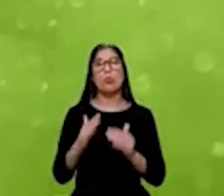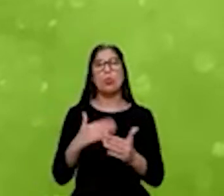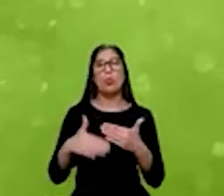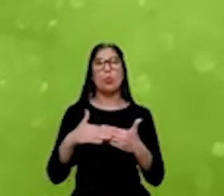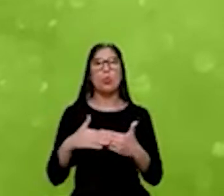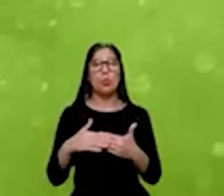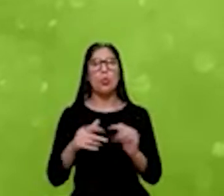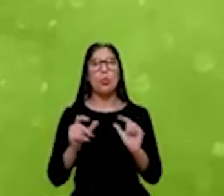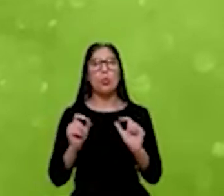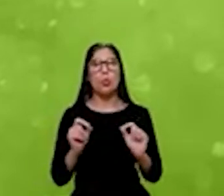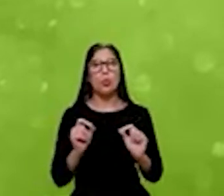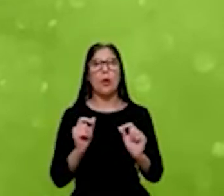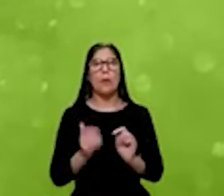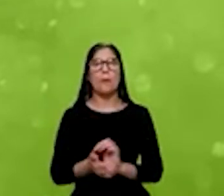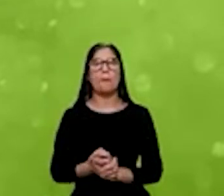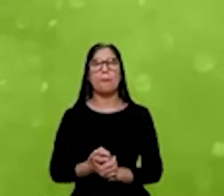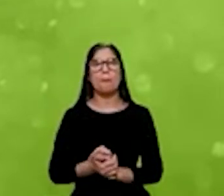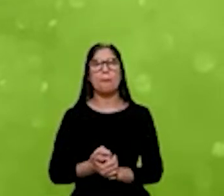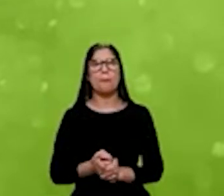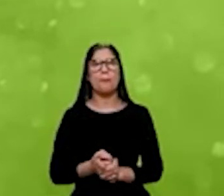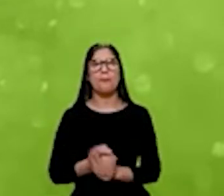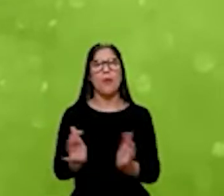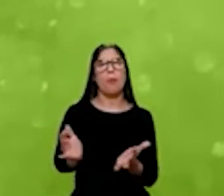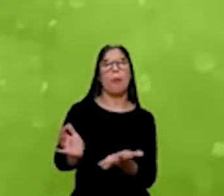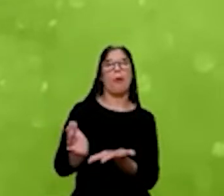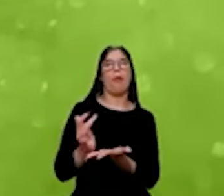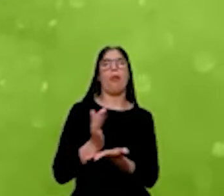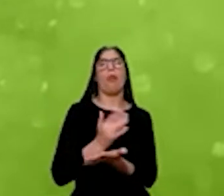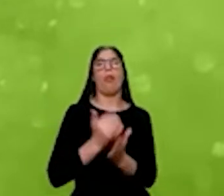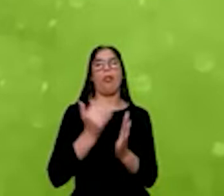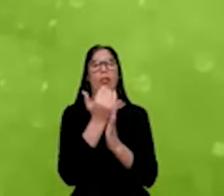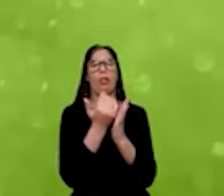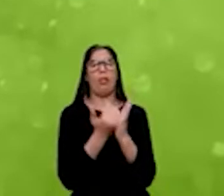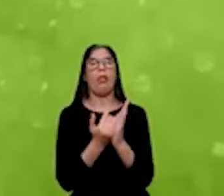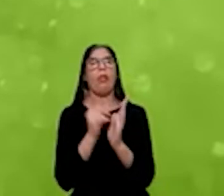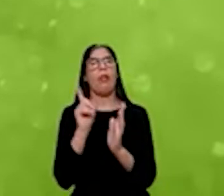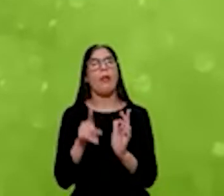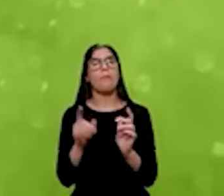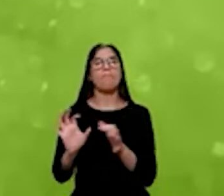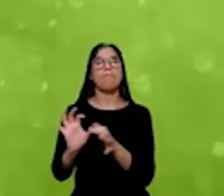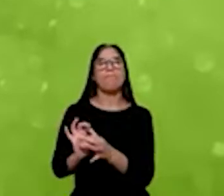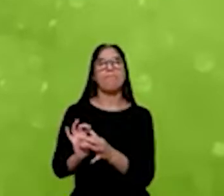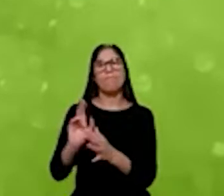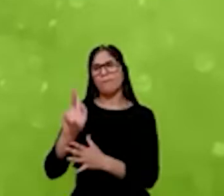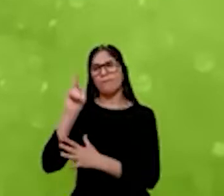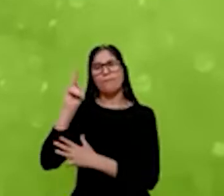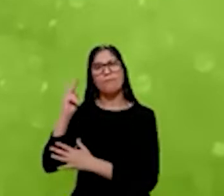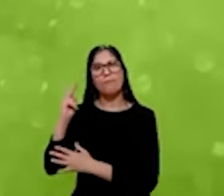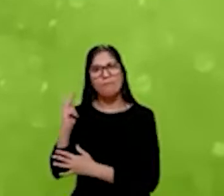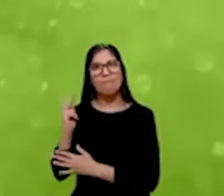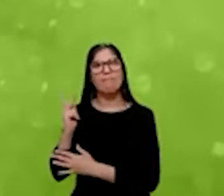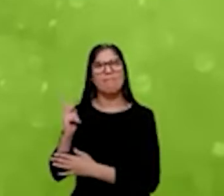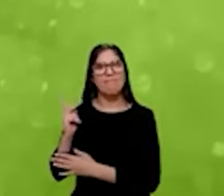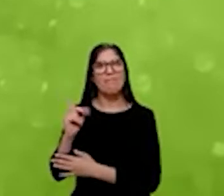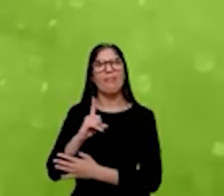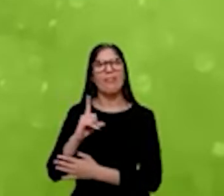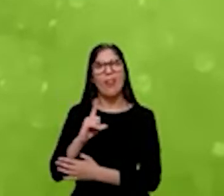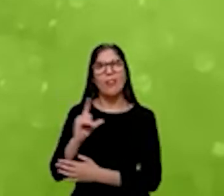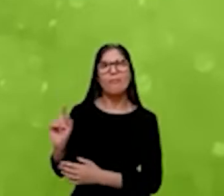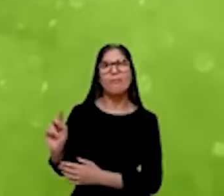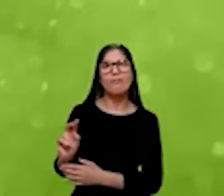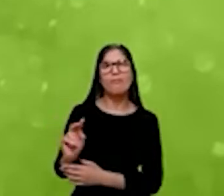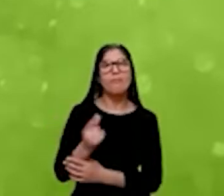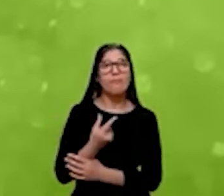potência de balanço é uma parte da equação, é uma parte da história que gera valor, mas também